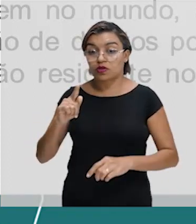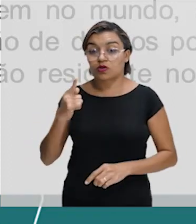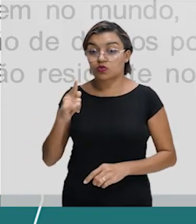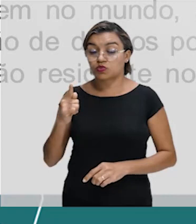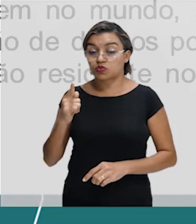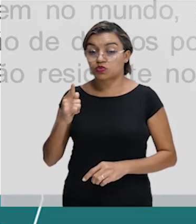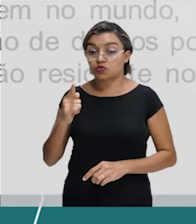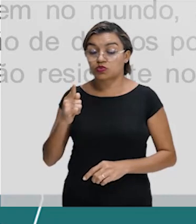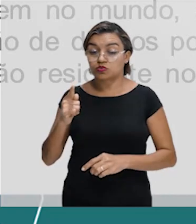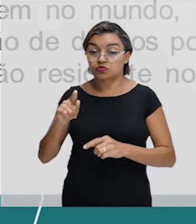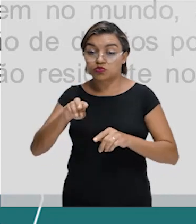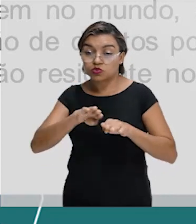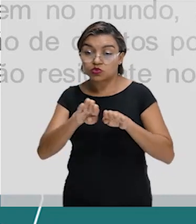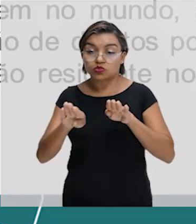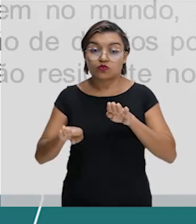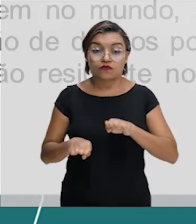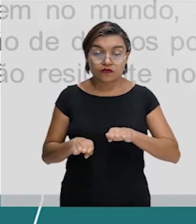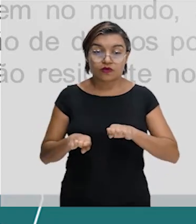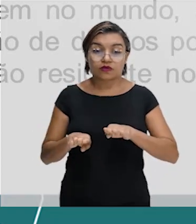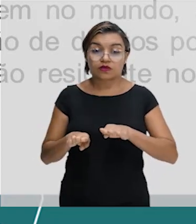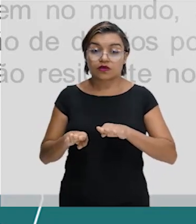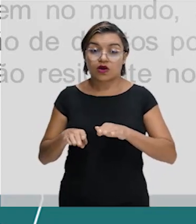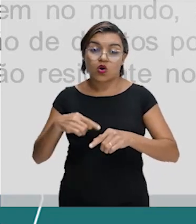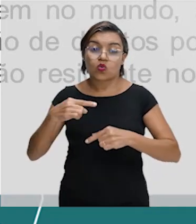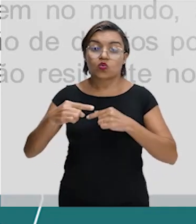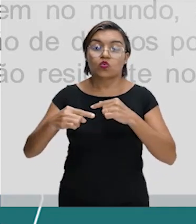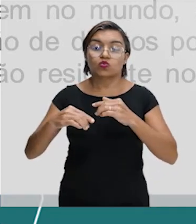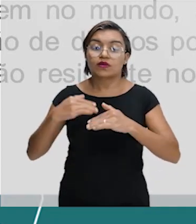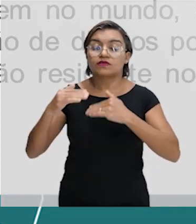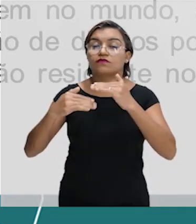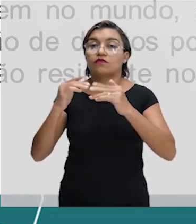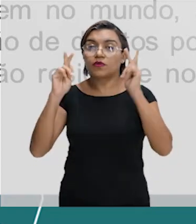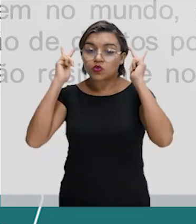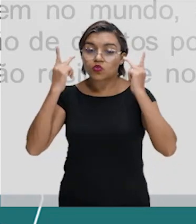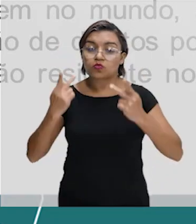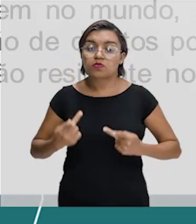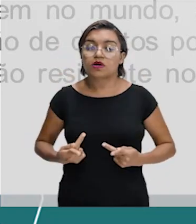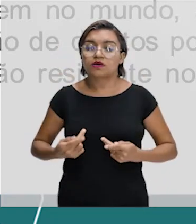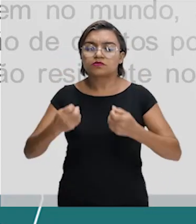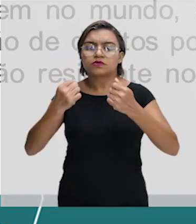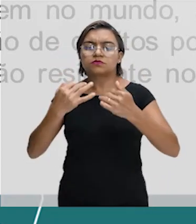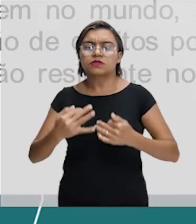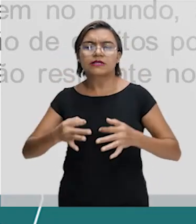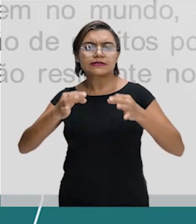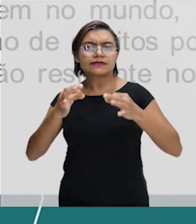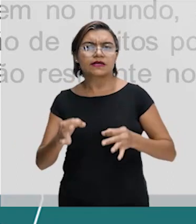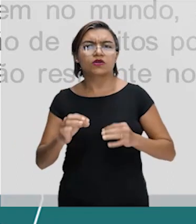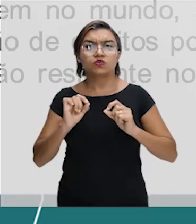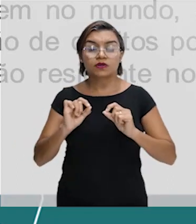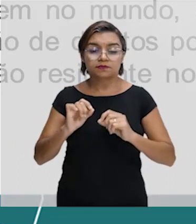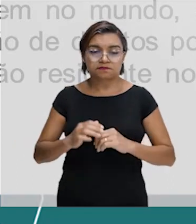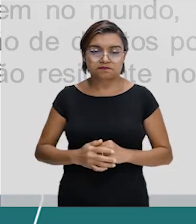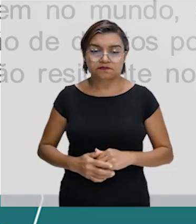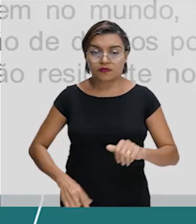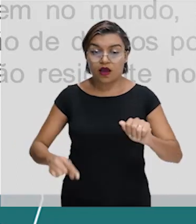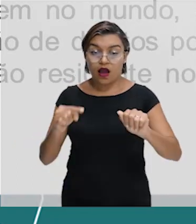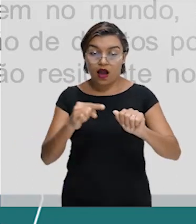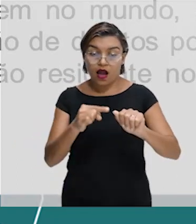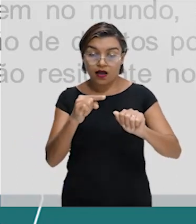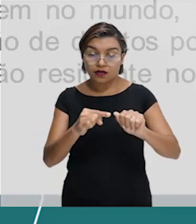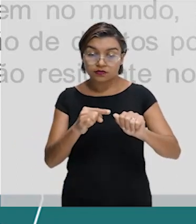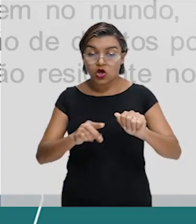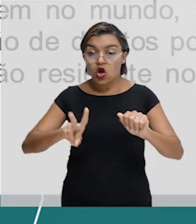do desenvolvimento humano, é correto afirmar que... Letra A. No que diz